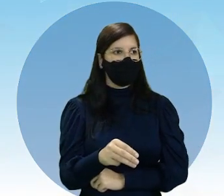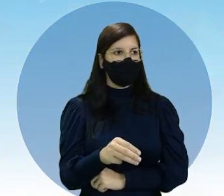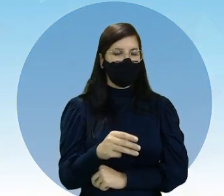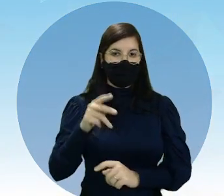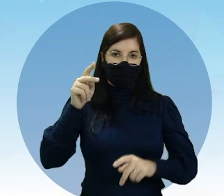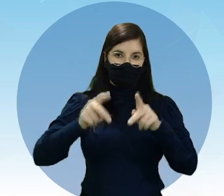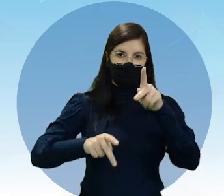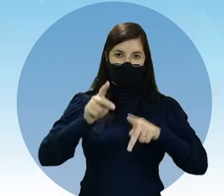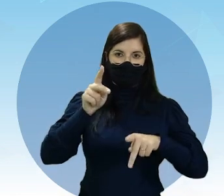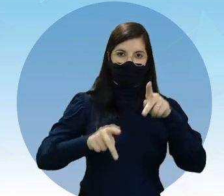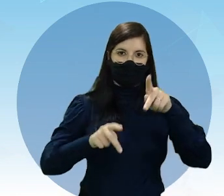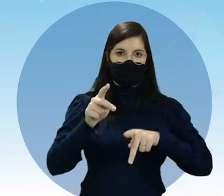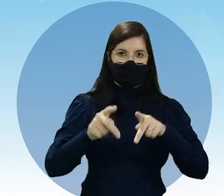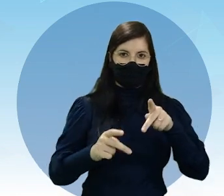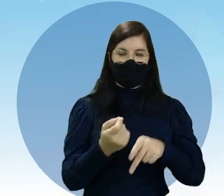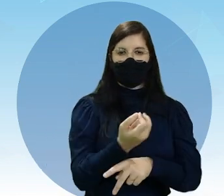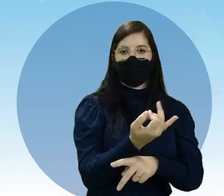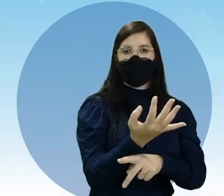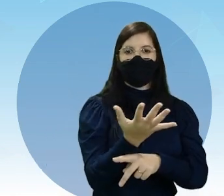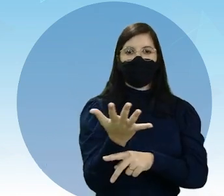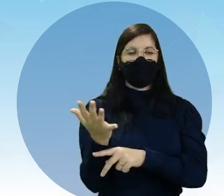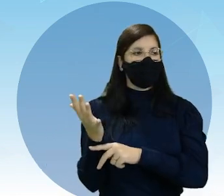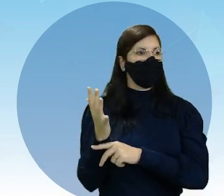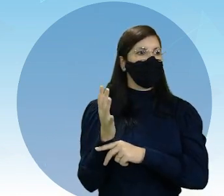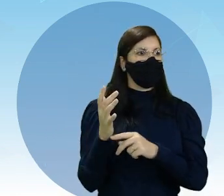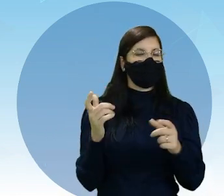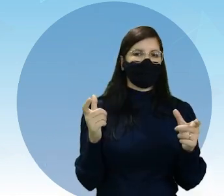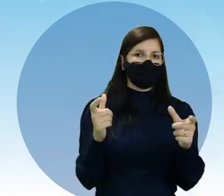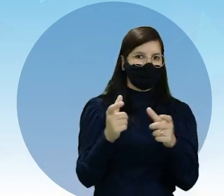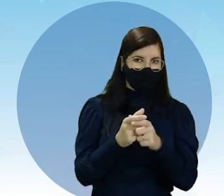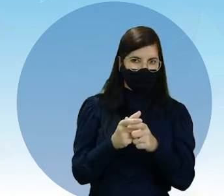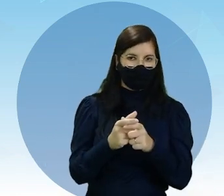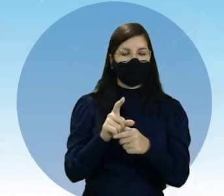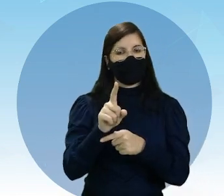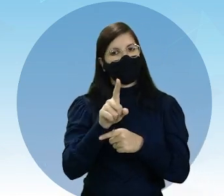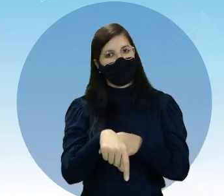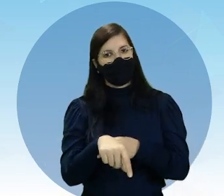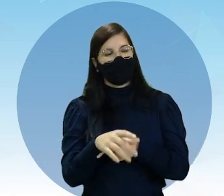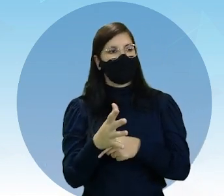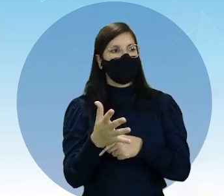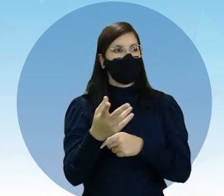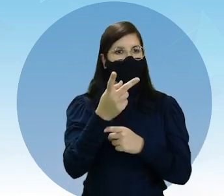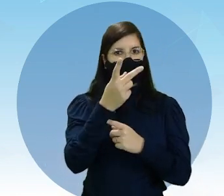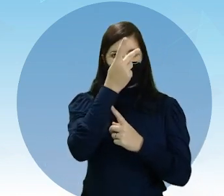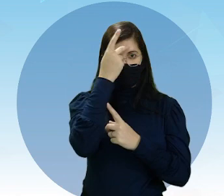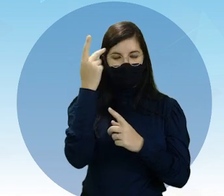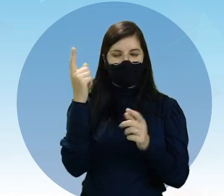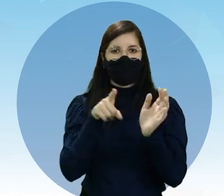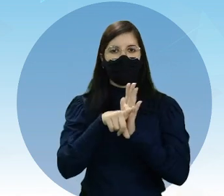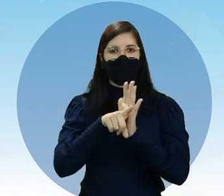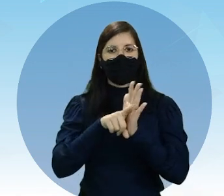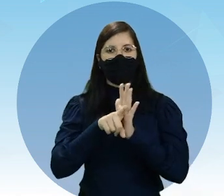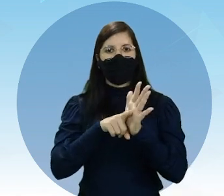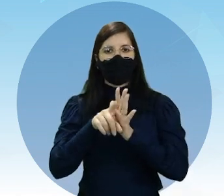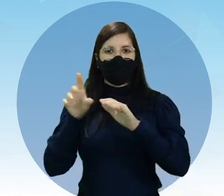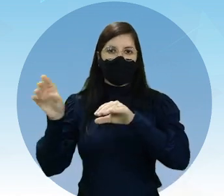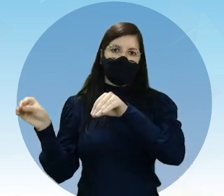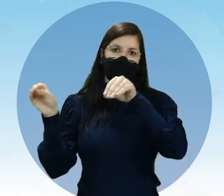população caracteriza-se também basicamente por pesquisadores que se